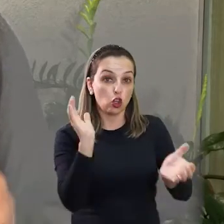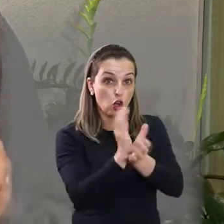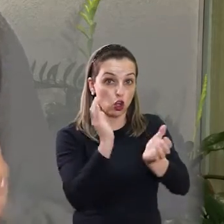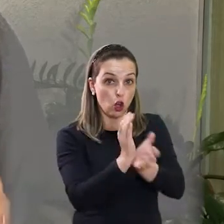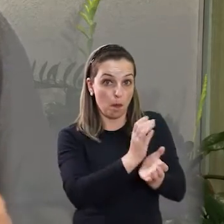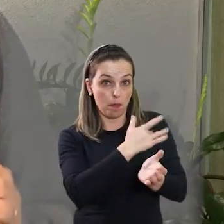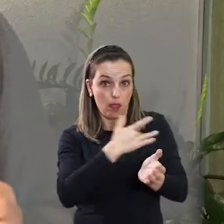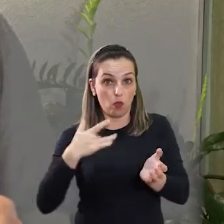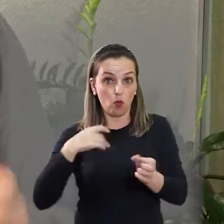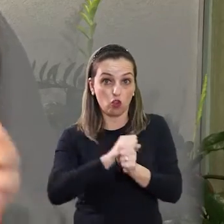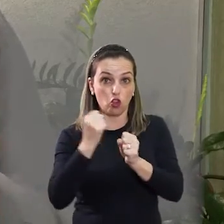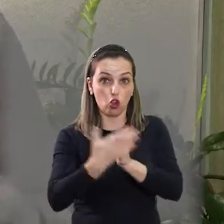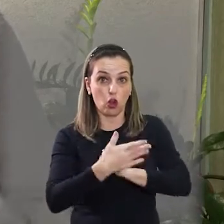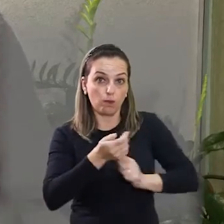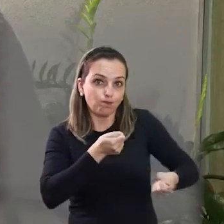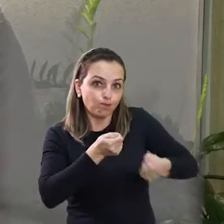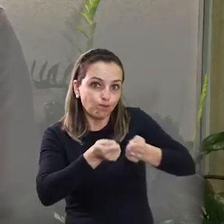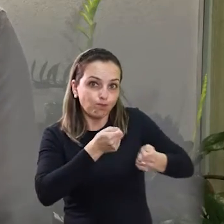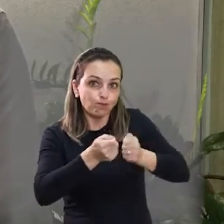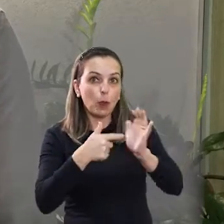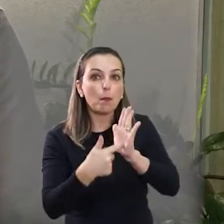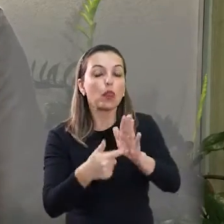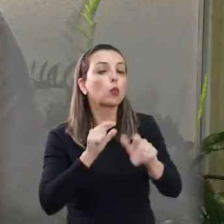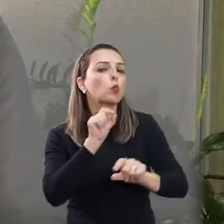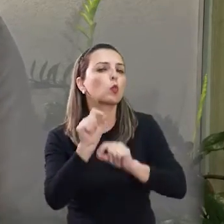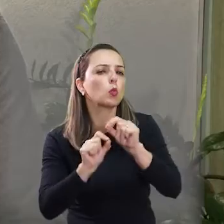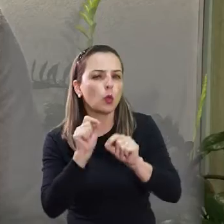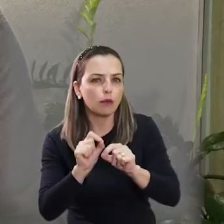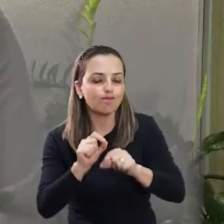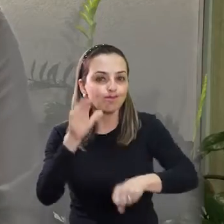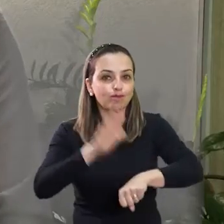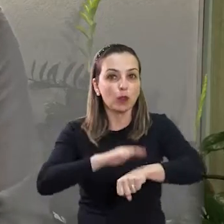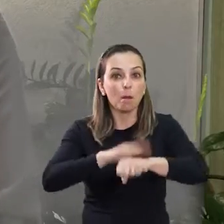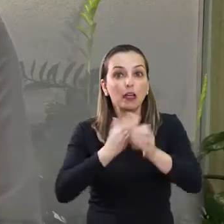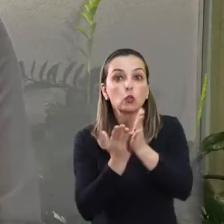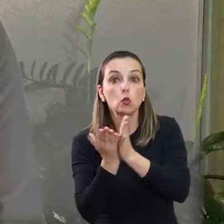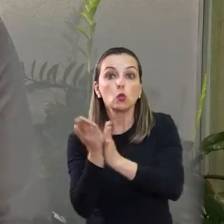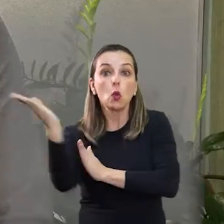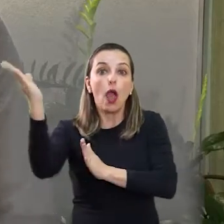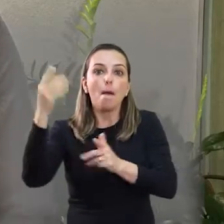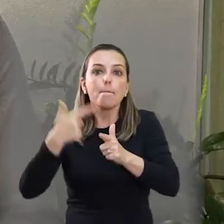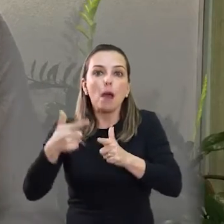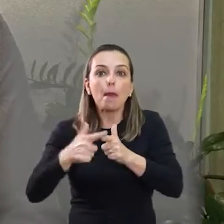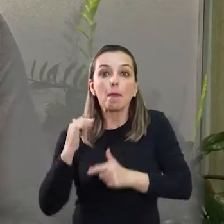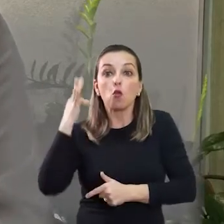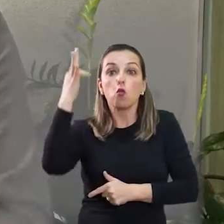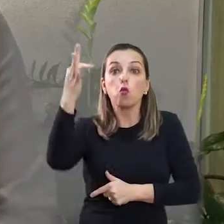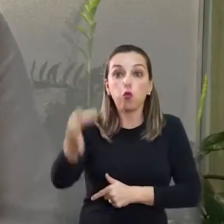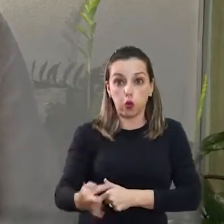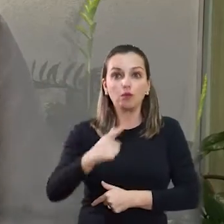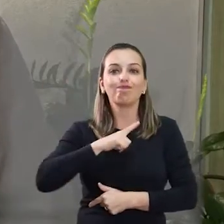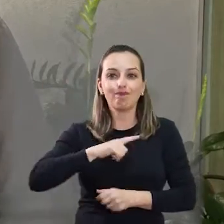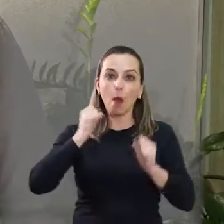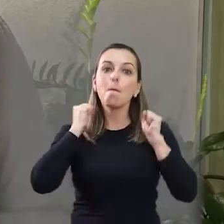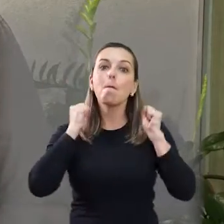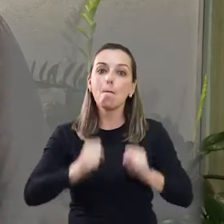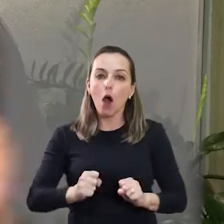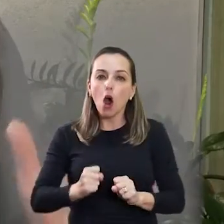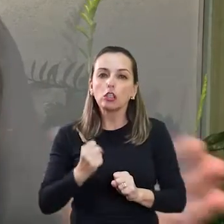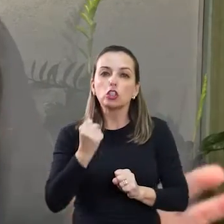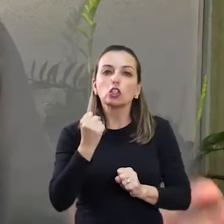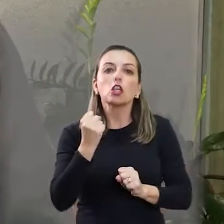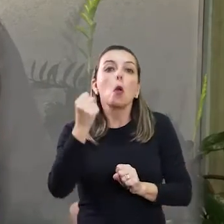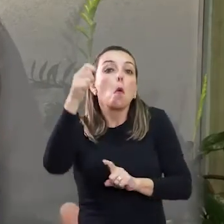Araraquara, o número alto de casos neste momento ainda pode refletir, ter consequências por algum tempo, um mês ou mais,